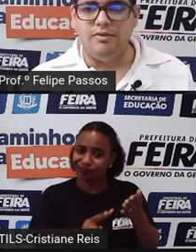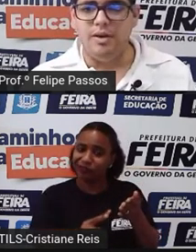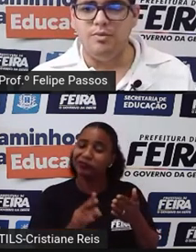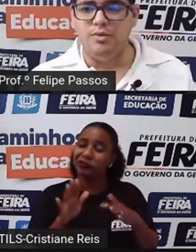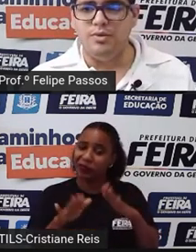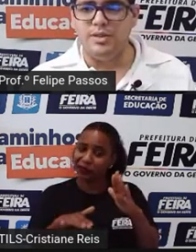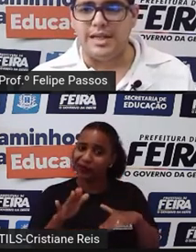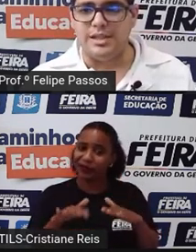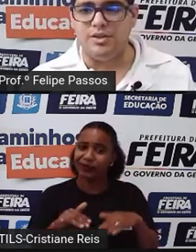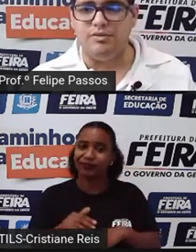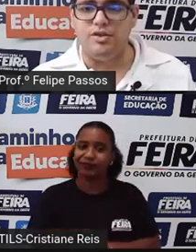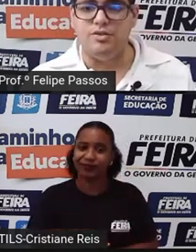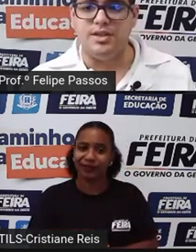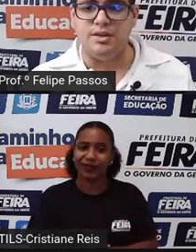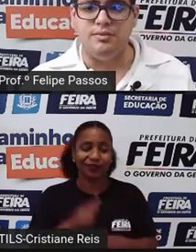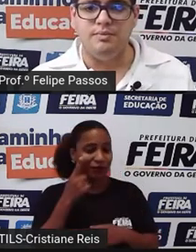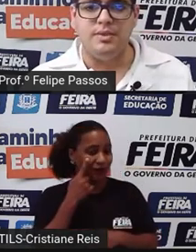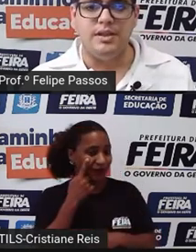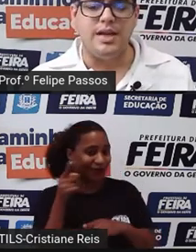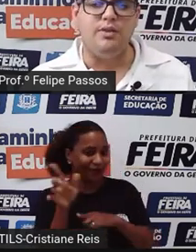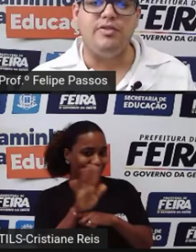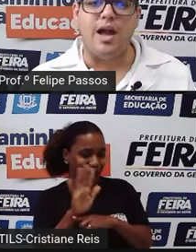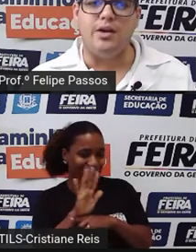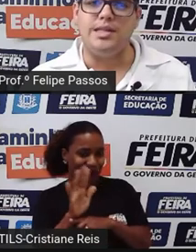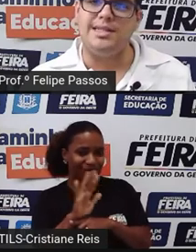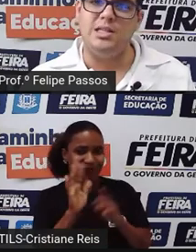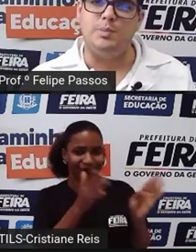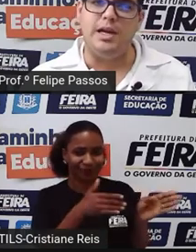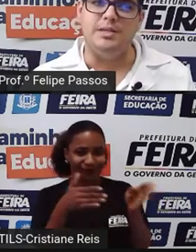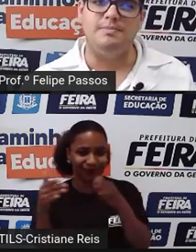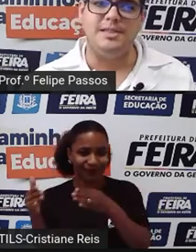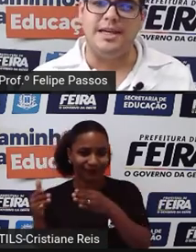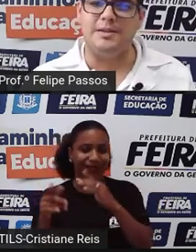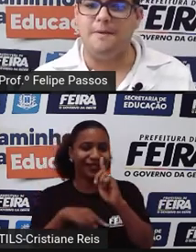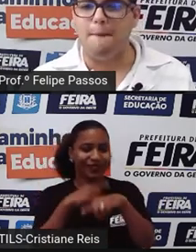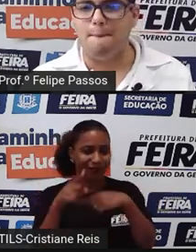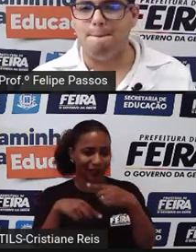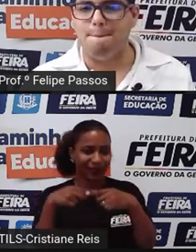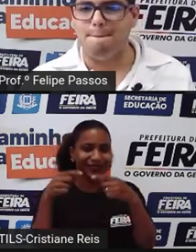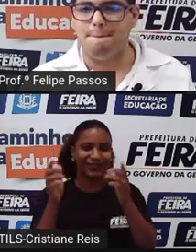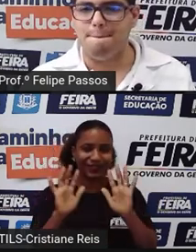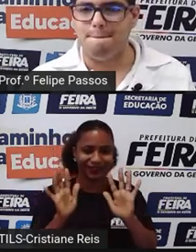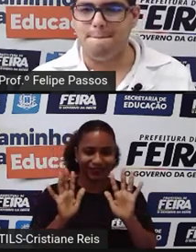Então, vamos assistir um videozinho e aí no final a gente se despede, certo?